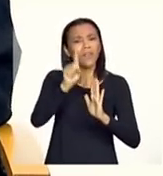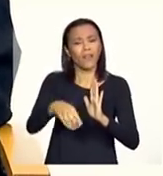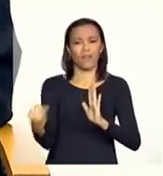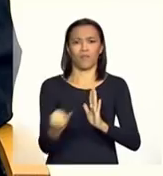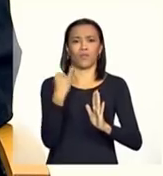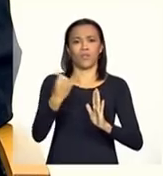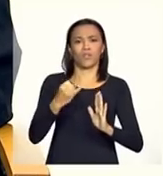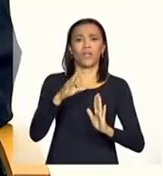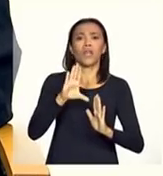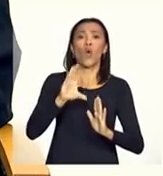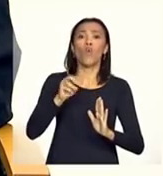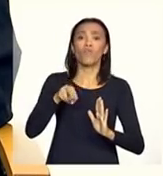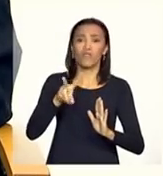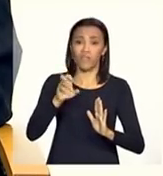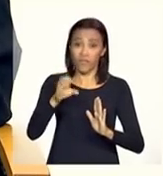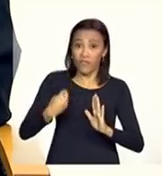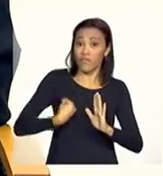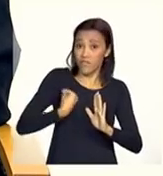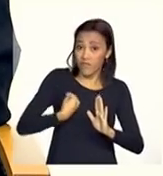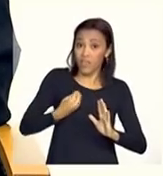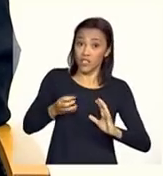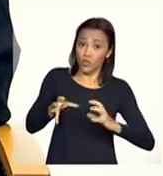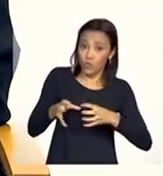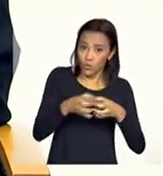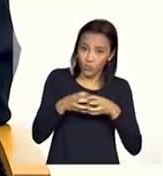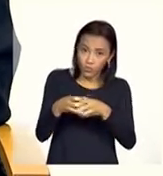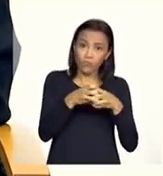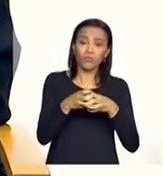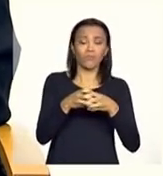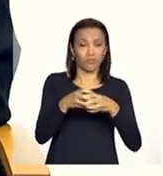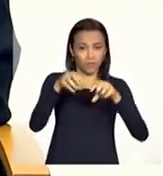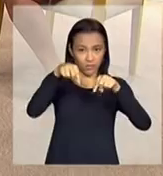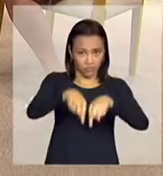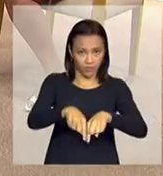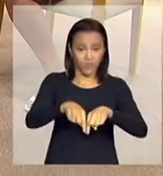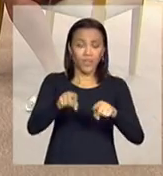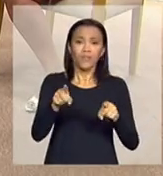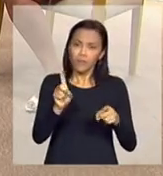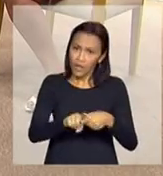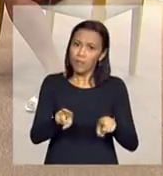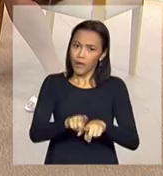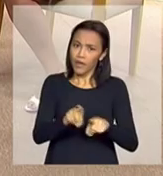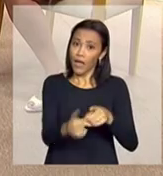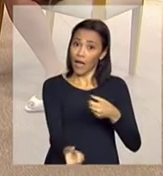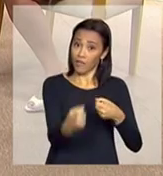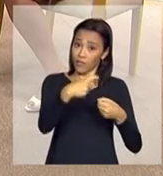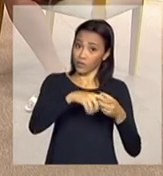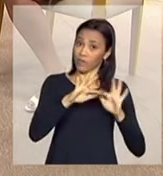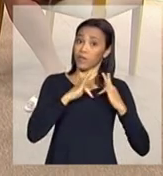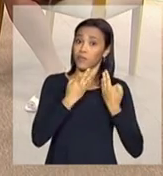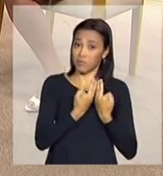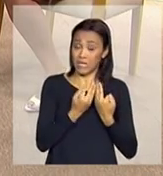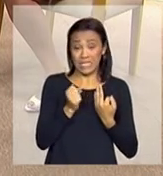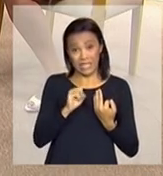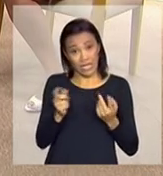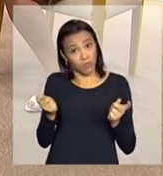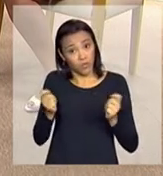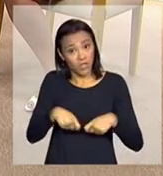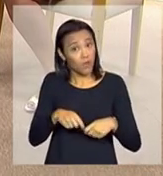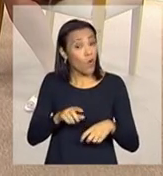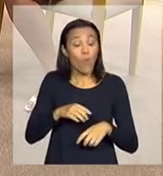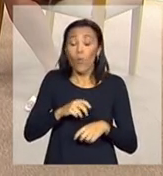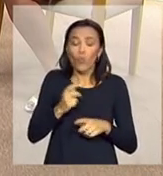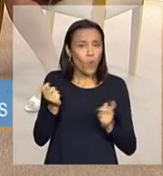conviver em comunidade, buscando, sim, a reintegração familiar quando é possível, mas quando não é